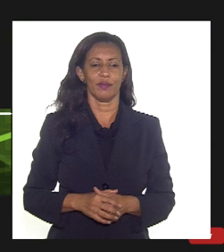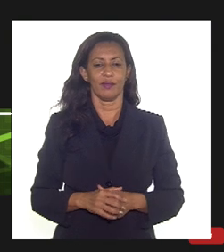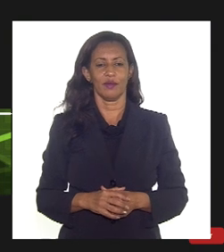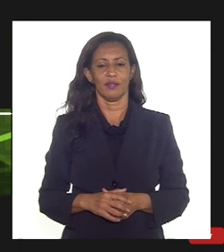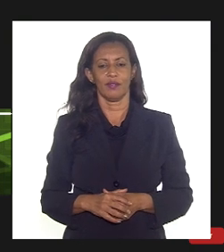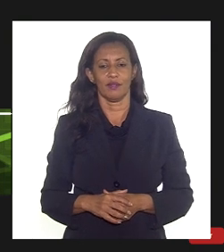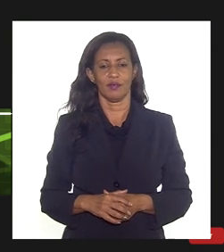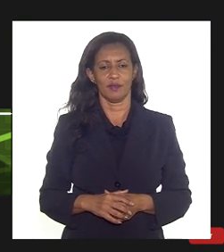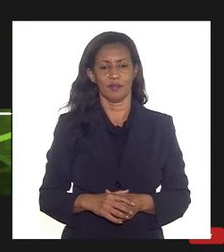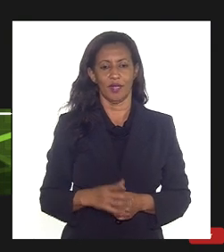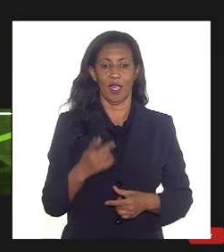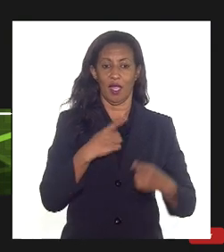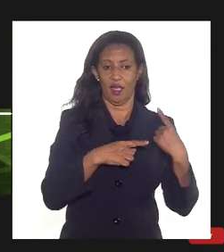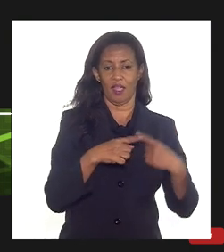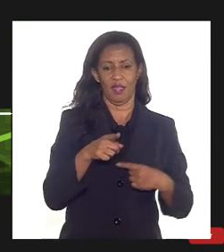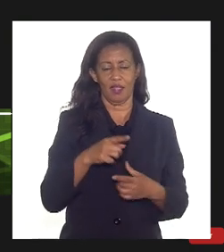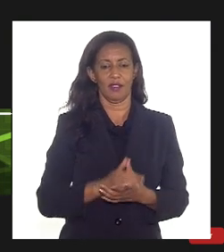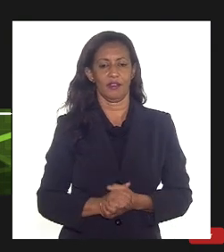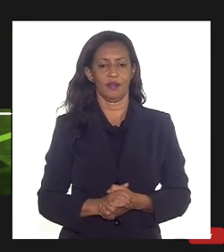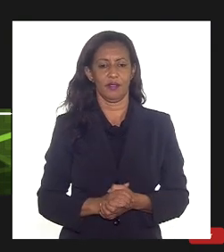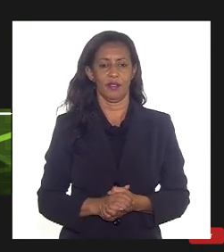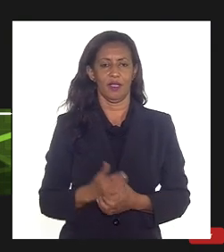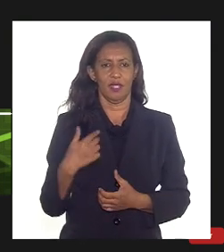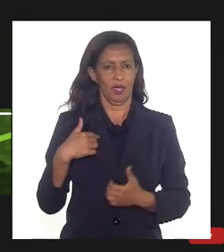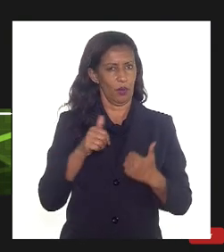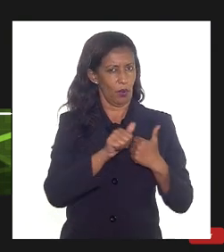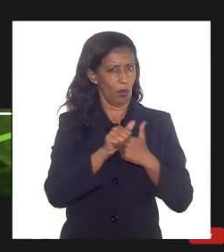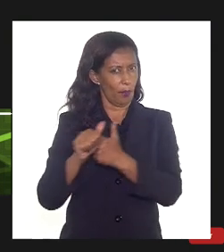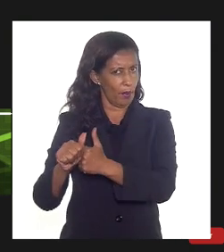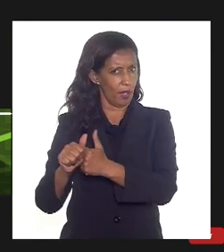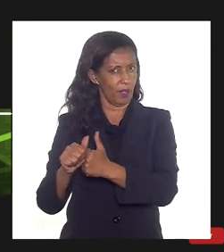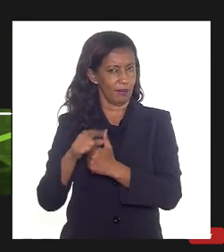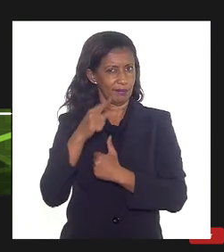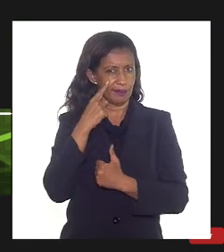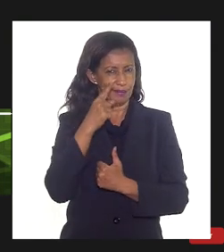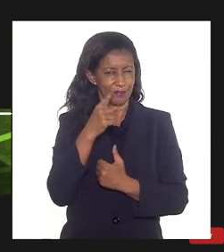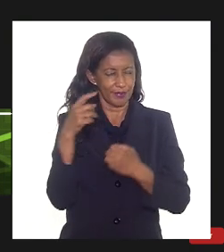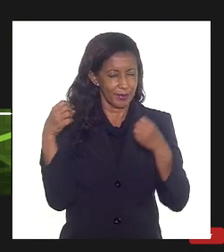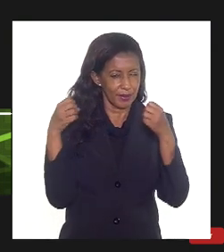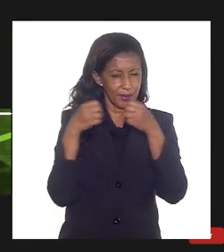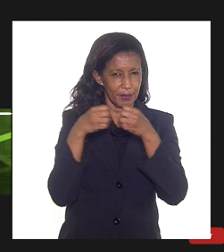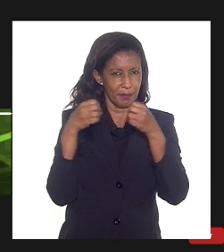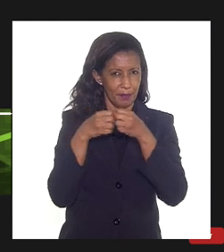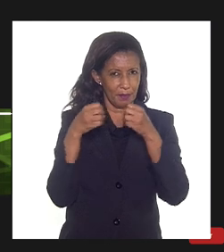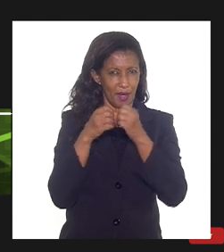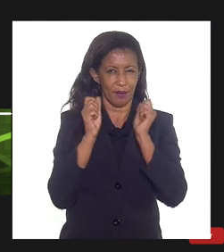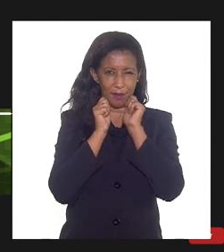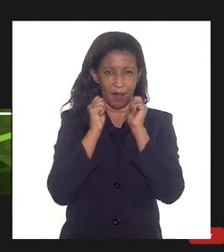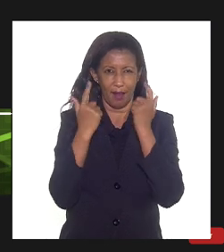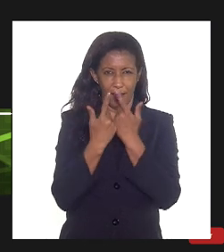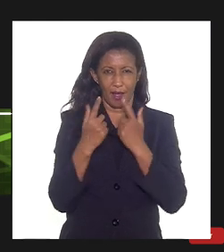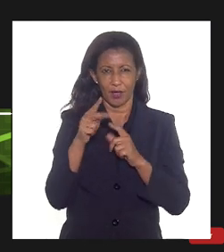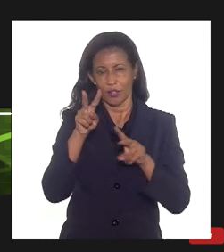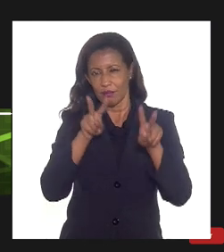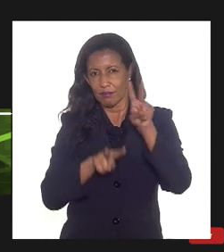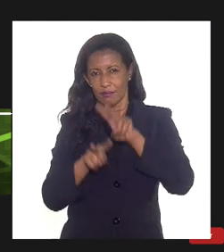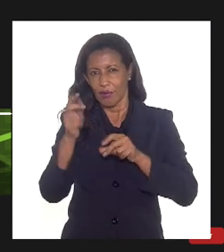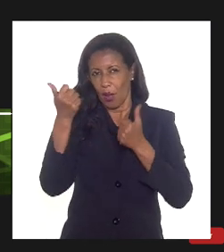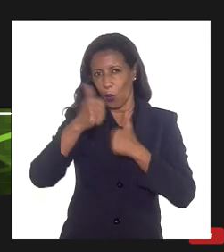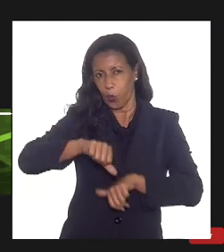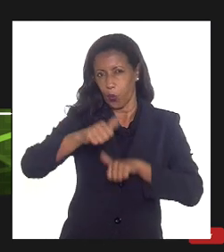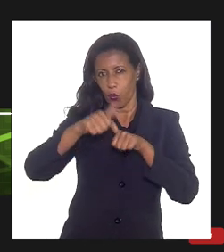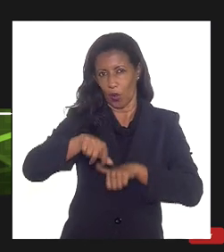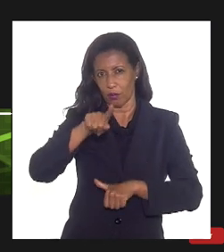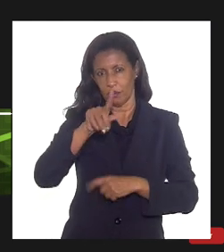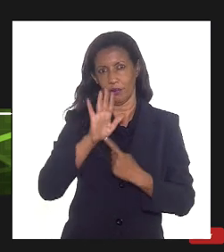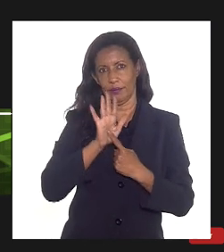gráfico anterior eu acompanhei muito de perto essa questão aqui na Assembleia Legislativa o senhor está